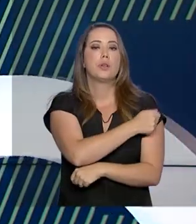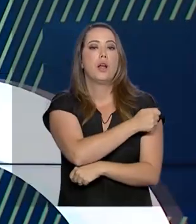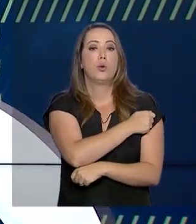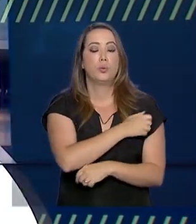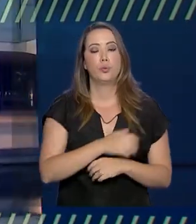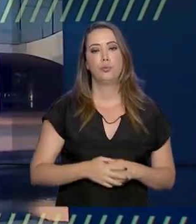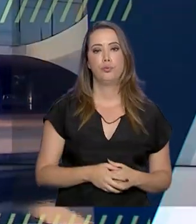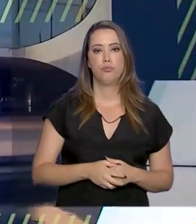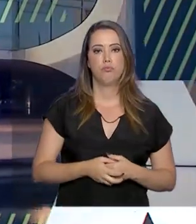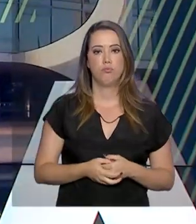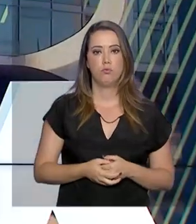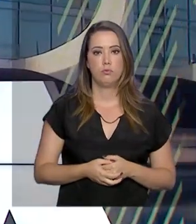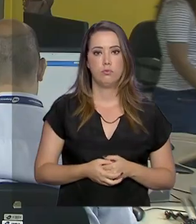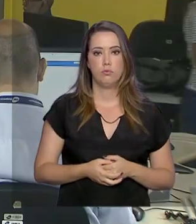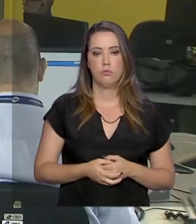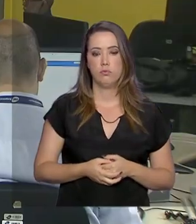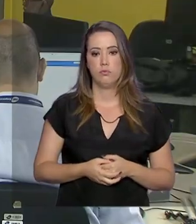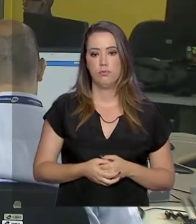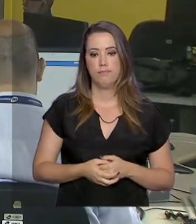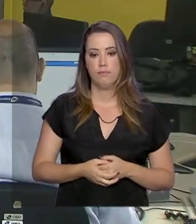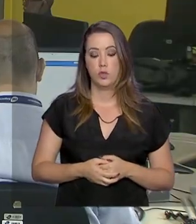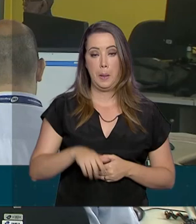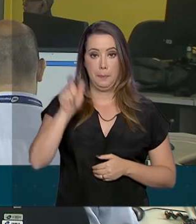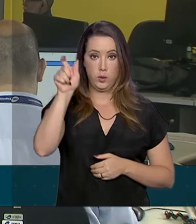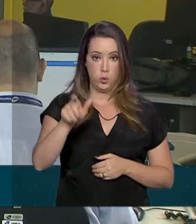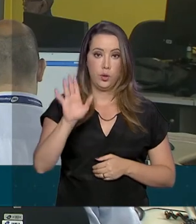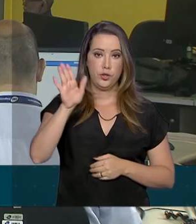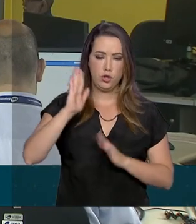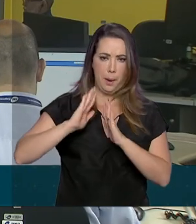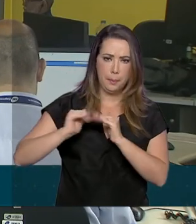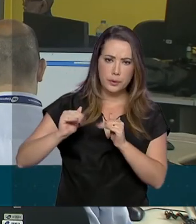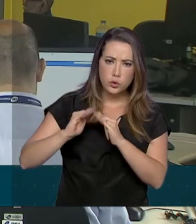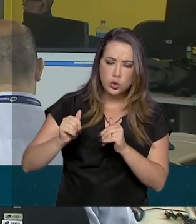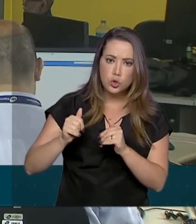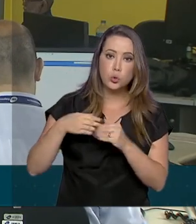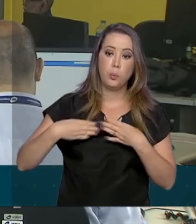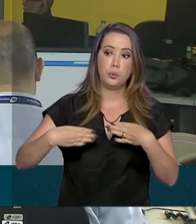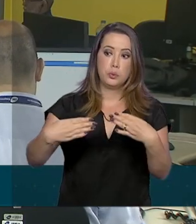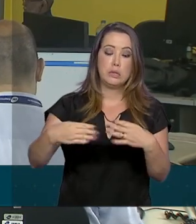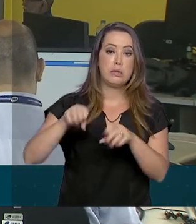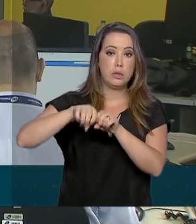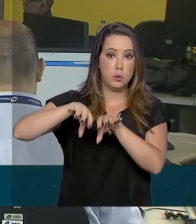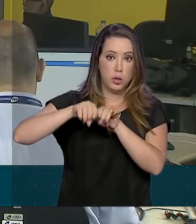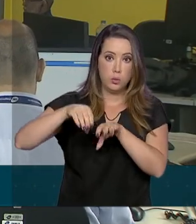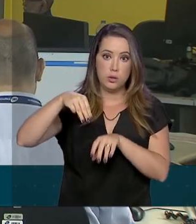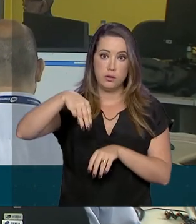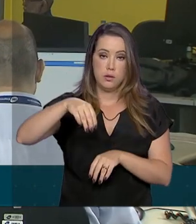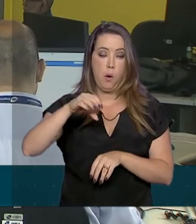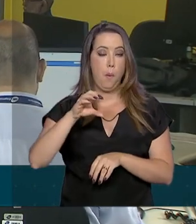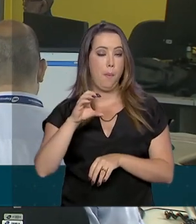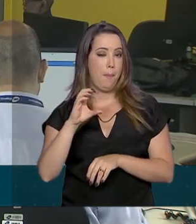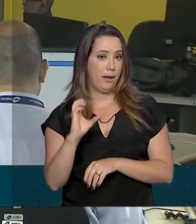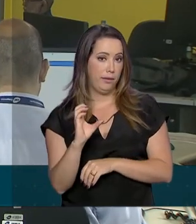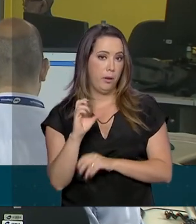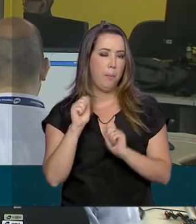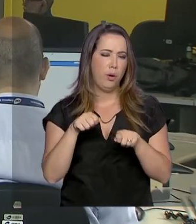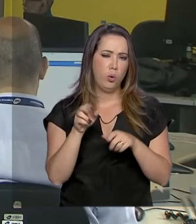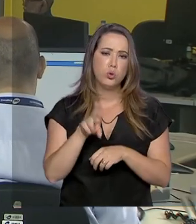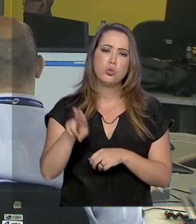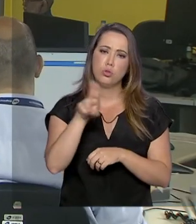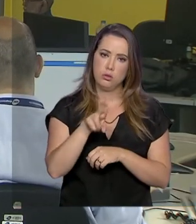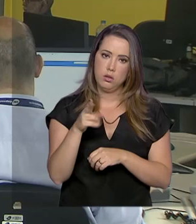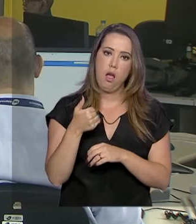a partir de agora. Quem solicitou a carteirinha de estudante ao Ministério da Educação vai poder usar o documento enquanto